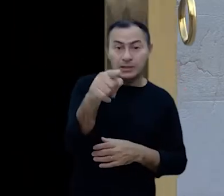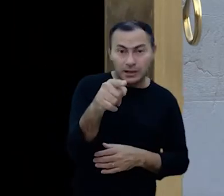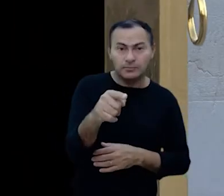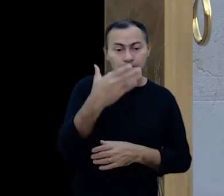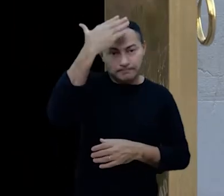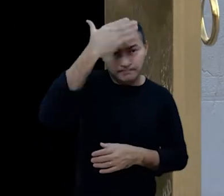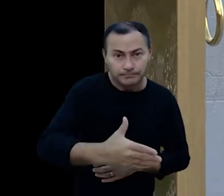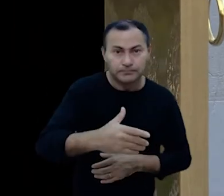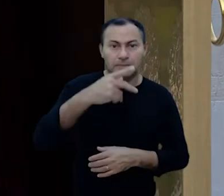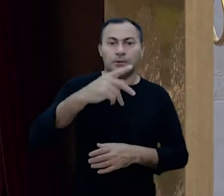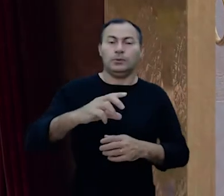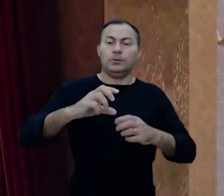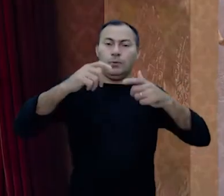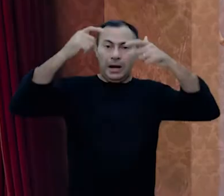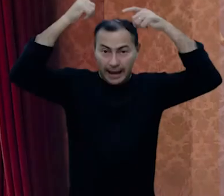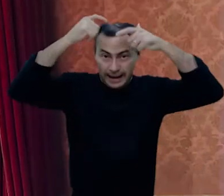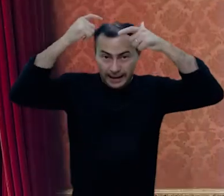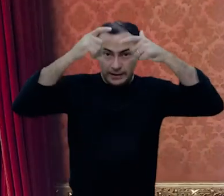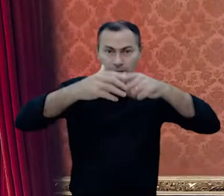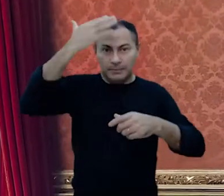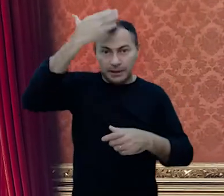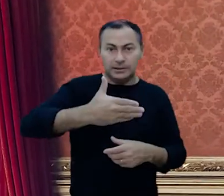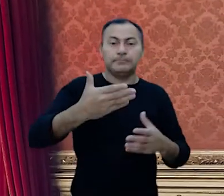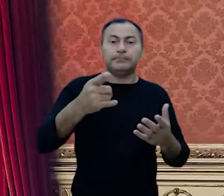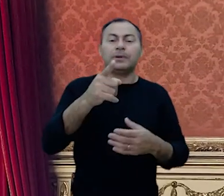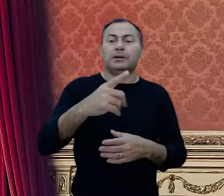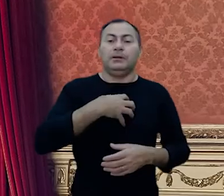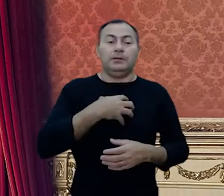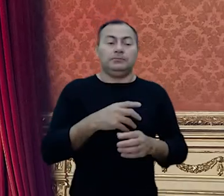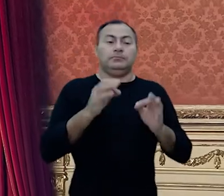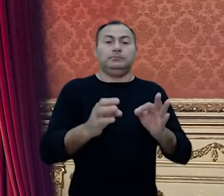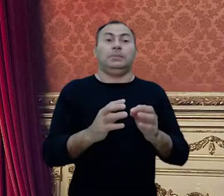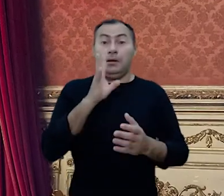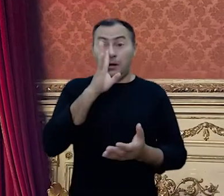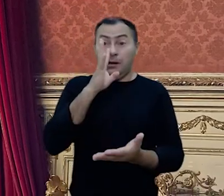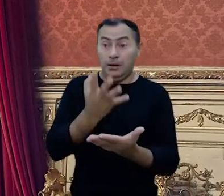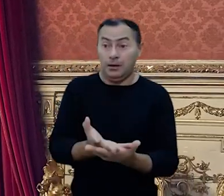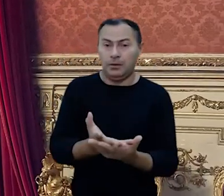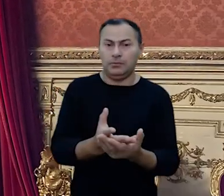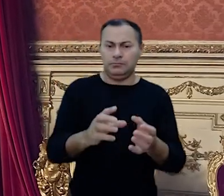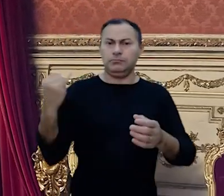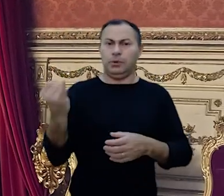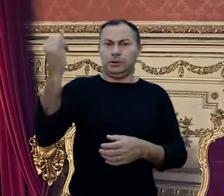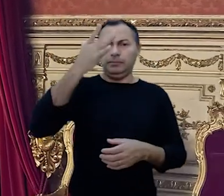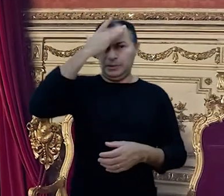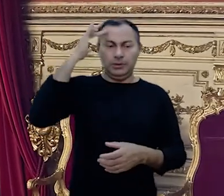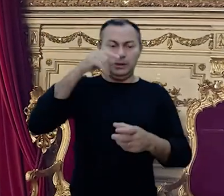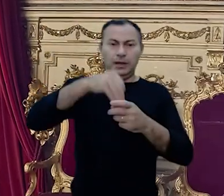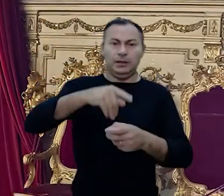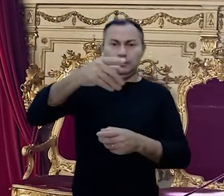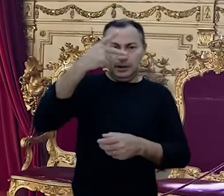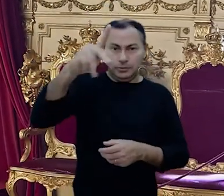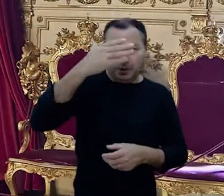lá estaria você na presença do soberano na presença do rei você ficaria altamente impressionado com aquele importante o